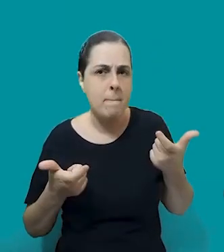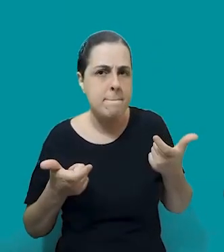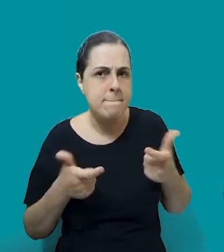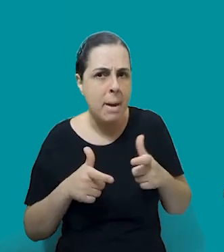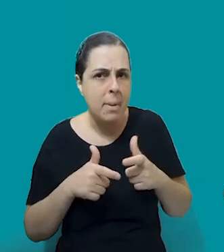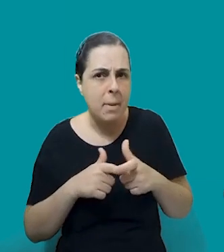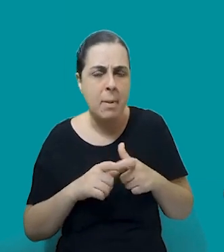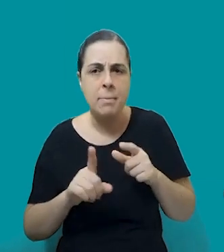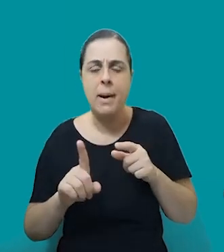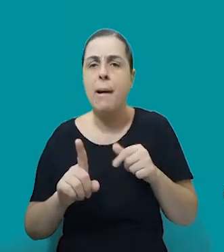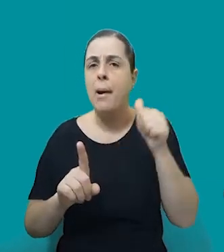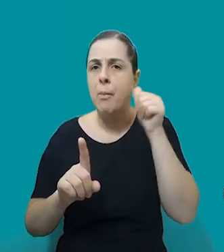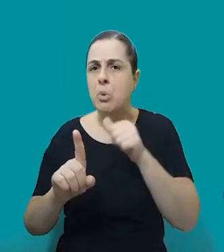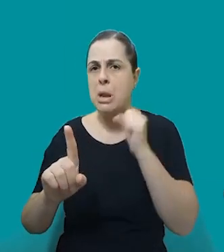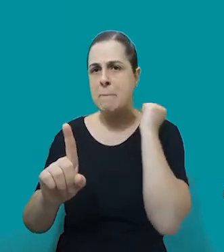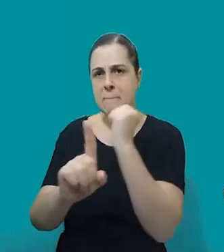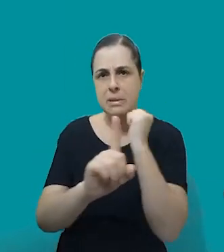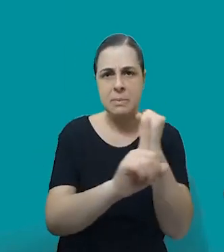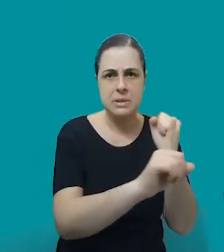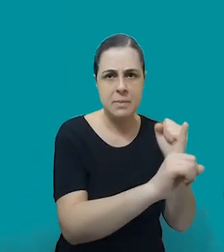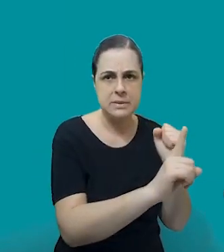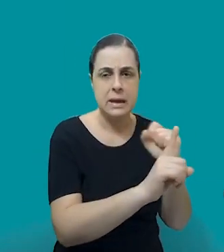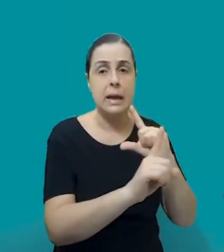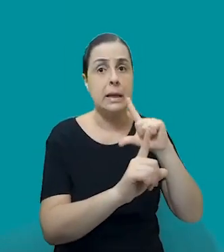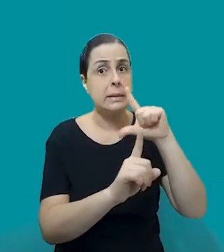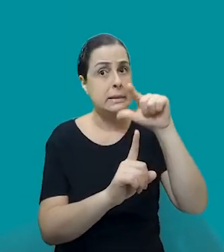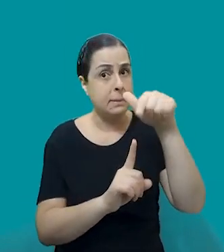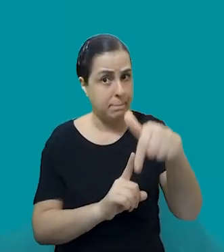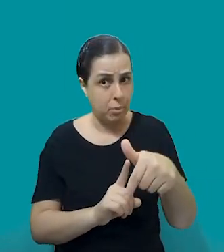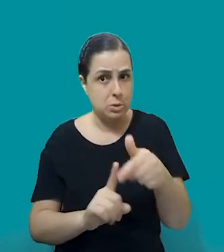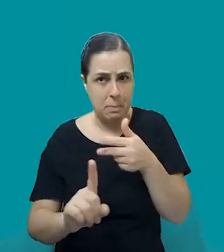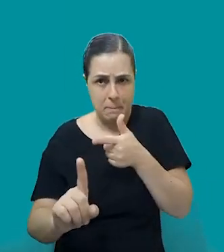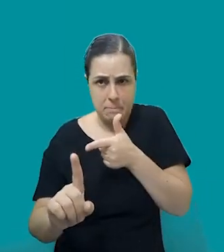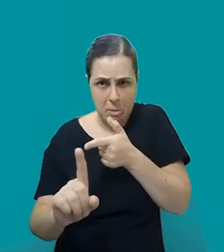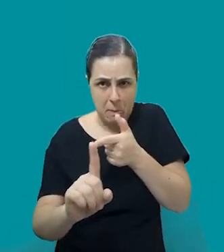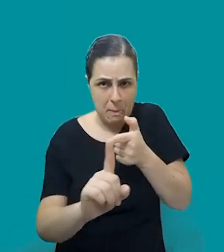aumento muito por conta da banalização do uso de armas de fogo, né?